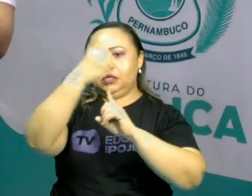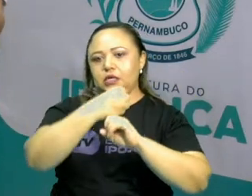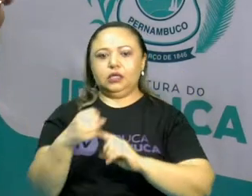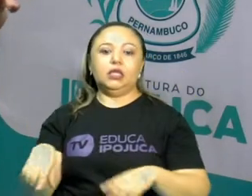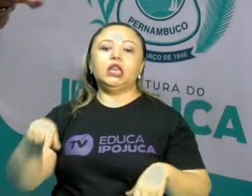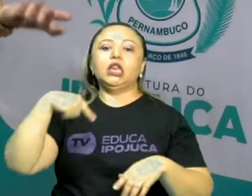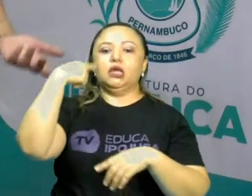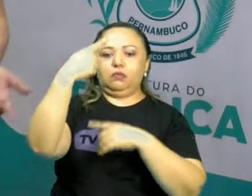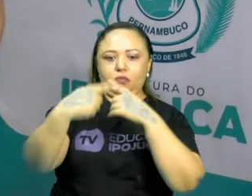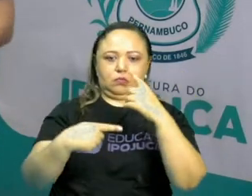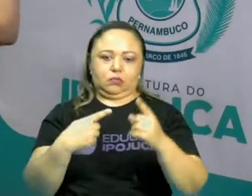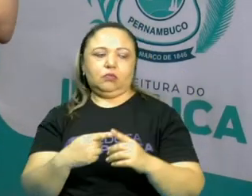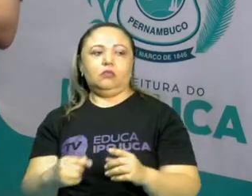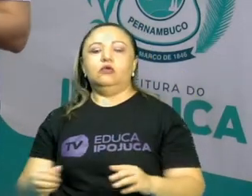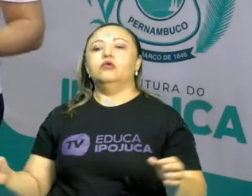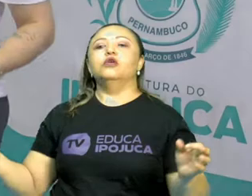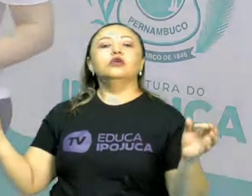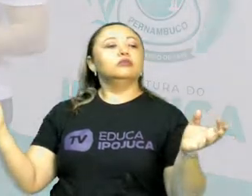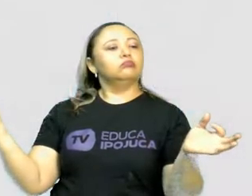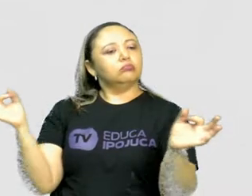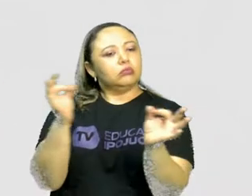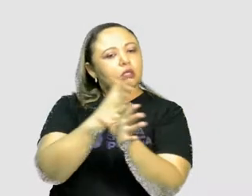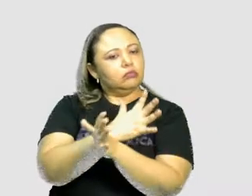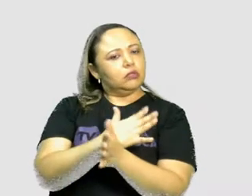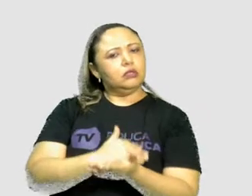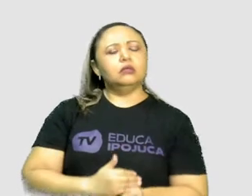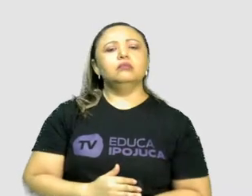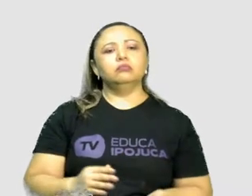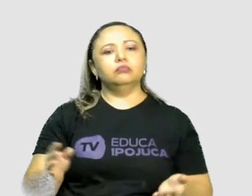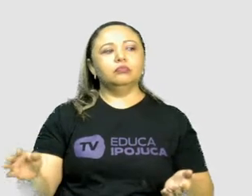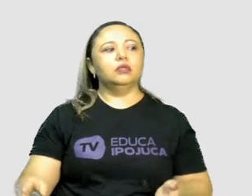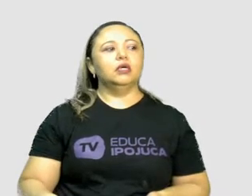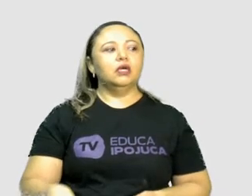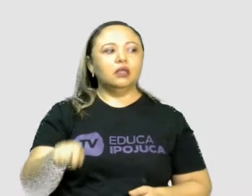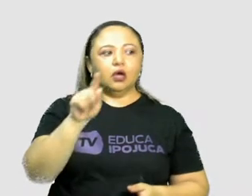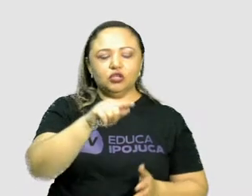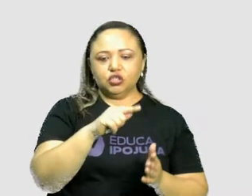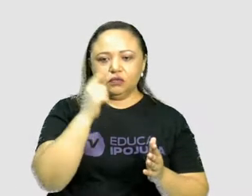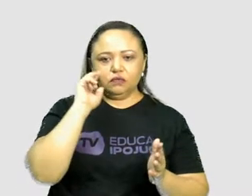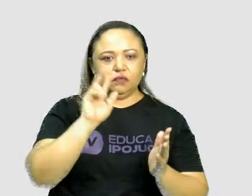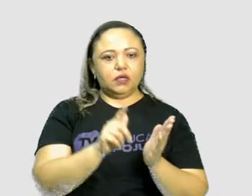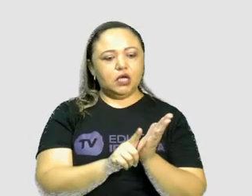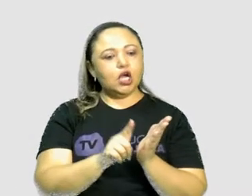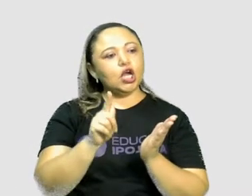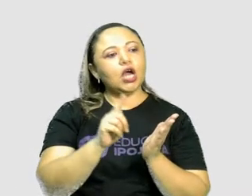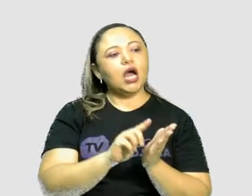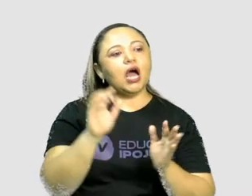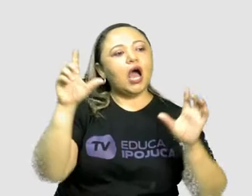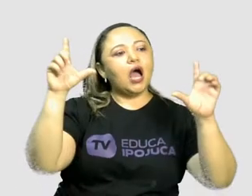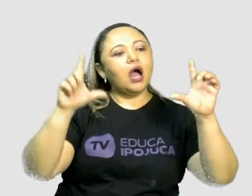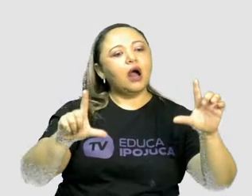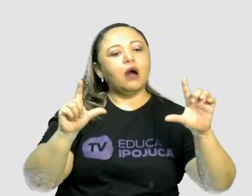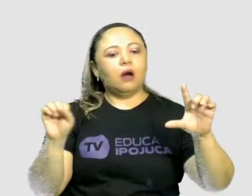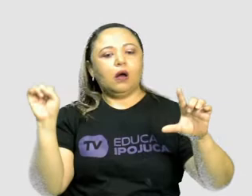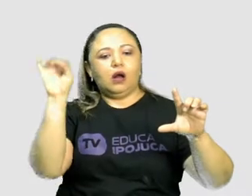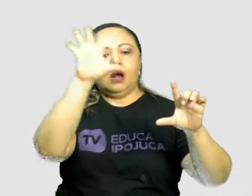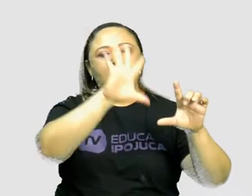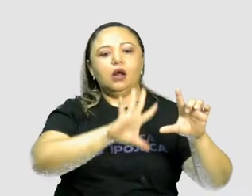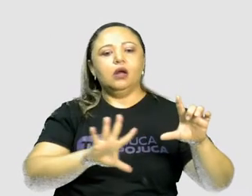o gênero, a charge é um gênero jornalístico, que utiliza a imagem para expressar a coletividade